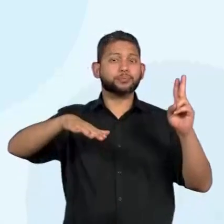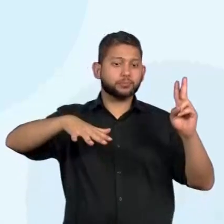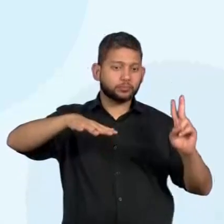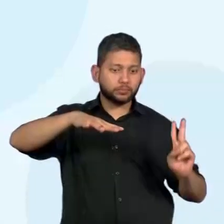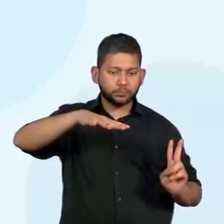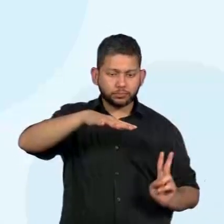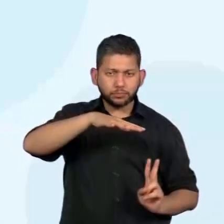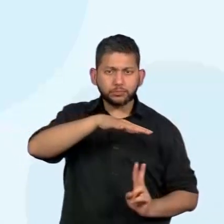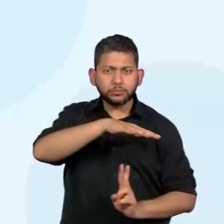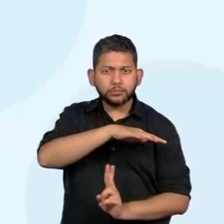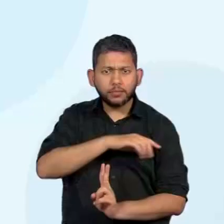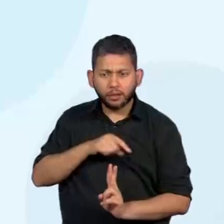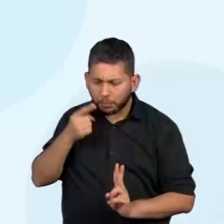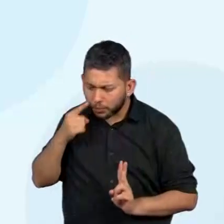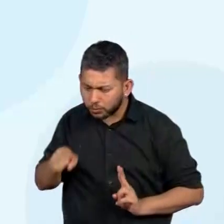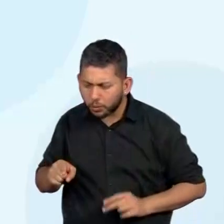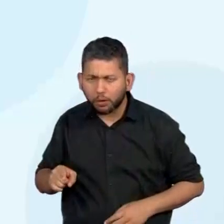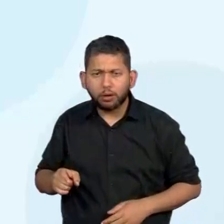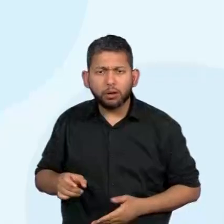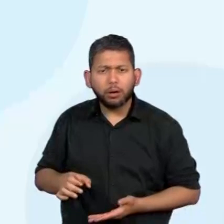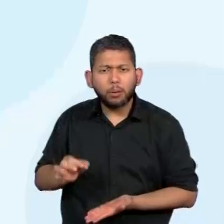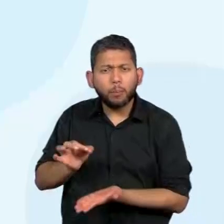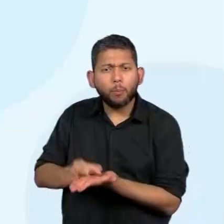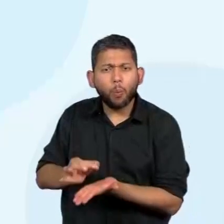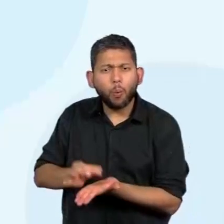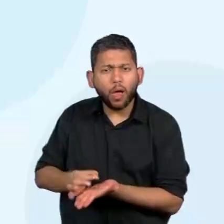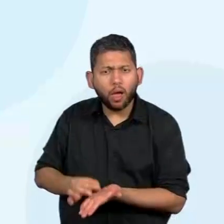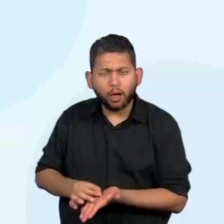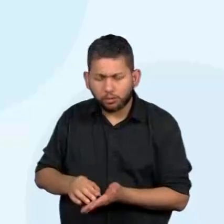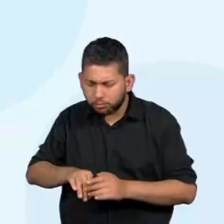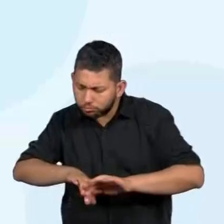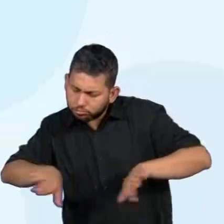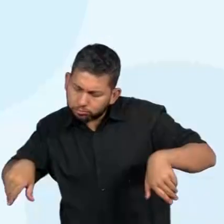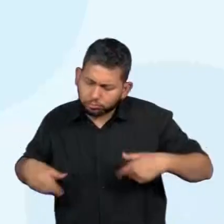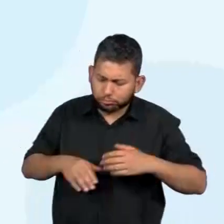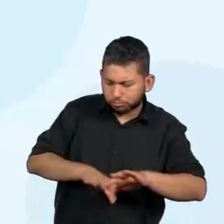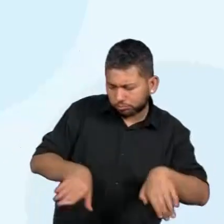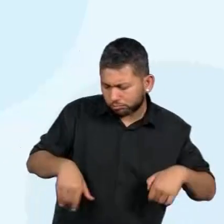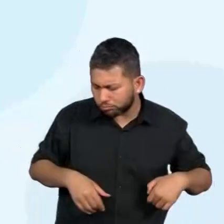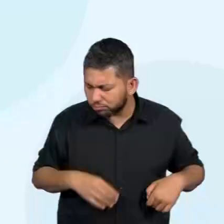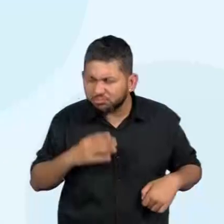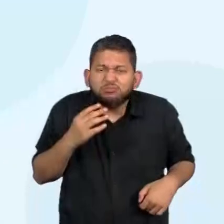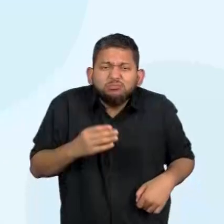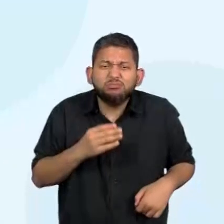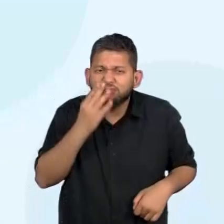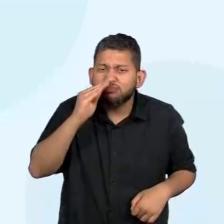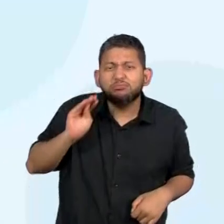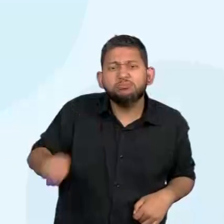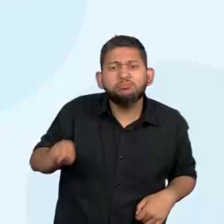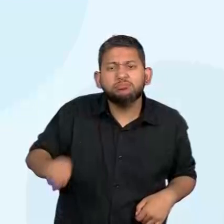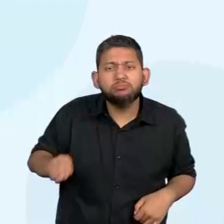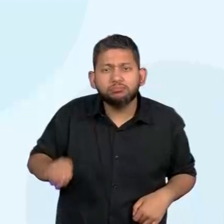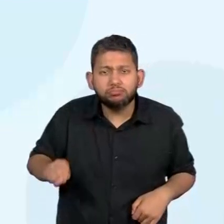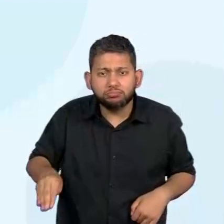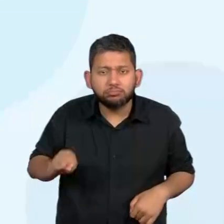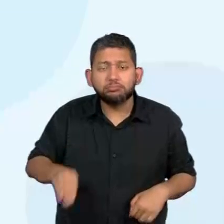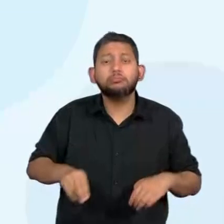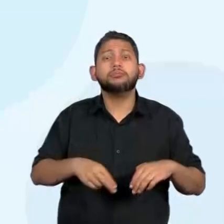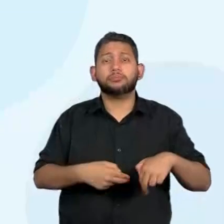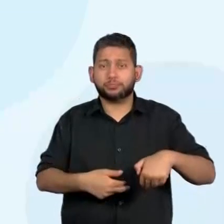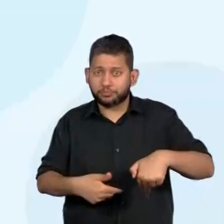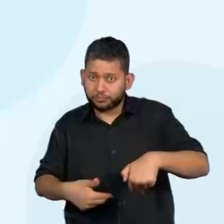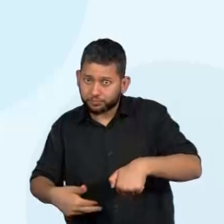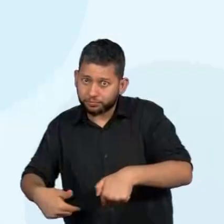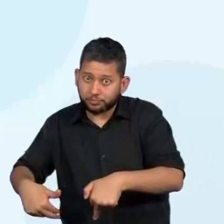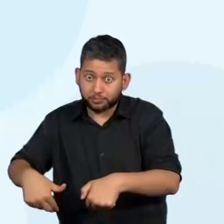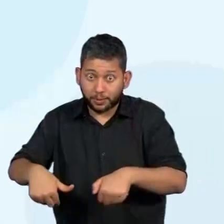moeda de 10 centavos de euro. Apesar de ter resolvido ignorá-la antes de voltar para o barco, a dupla